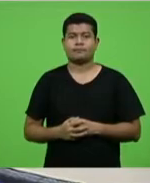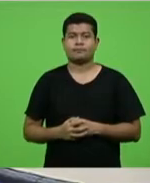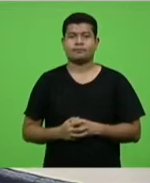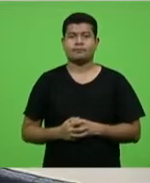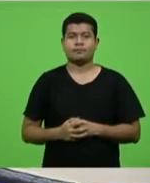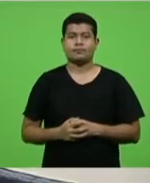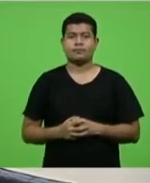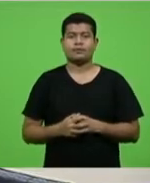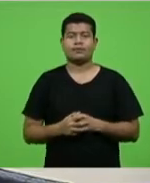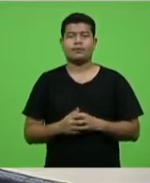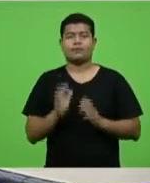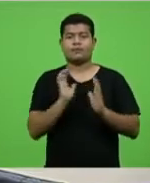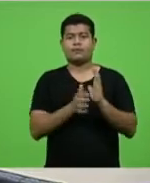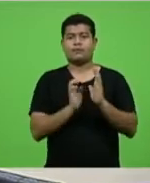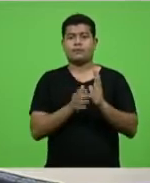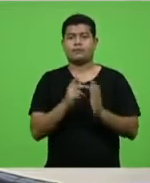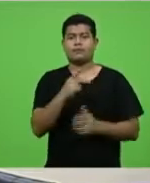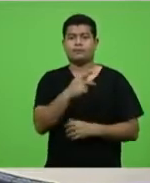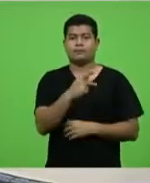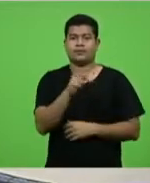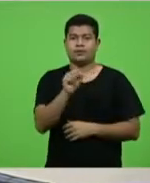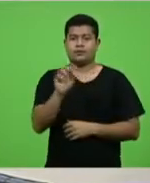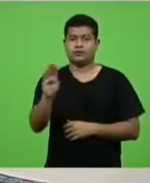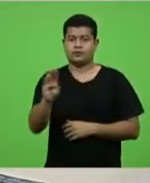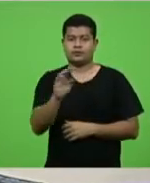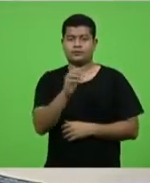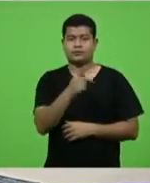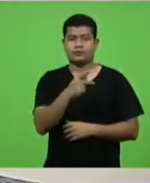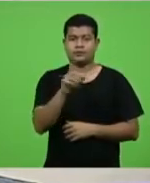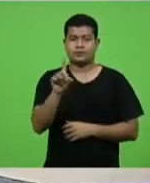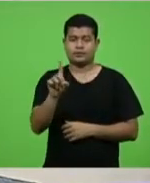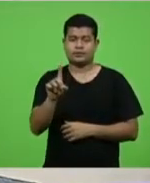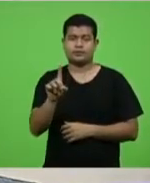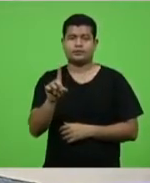Bloco PSD, PSC, por 9 minutos.